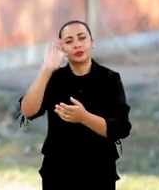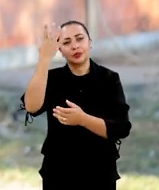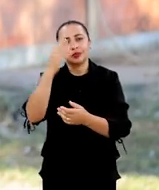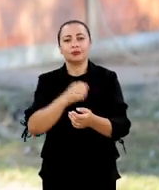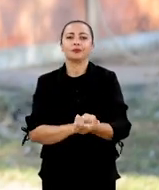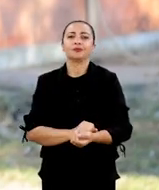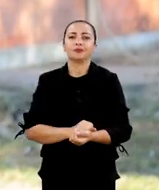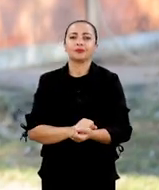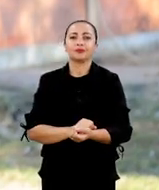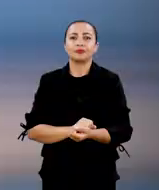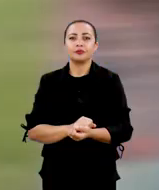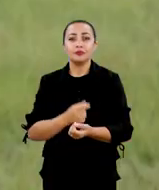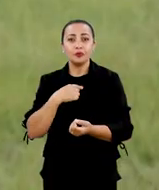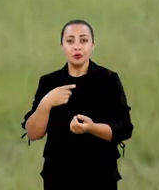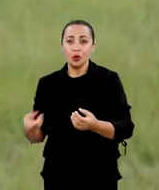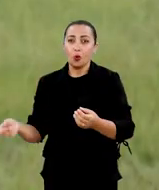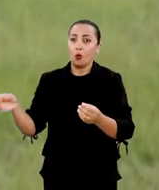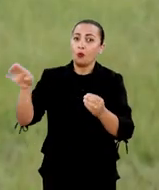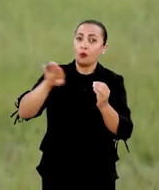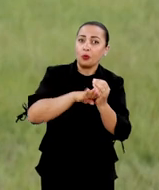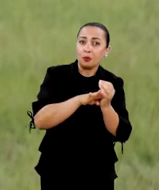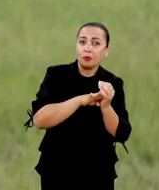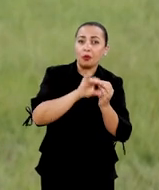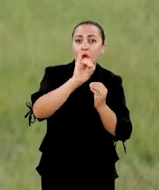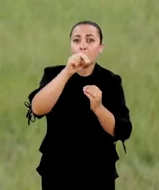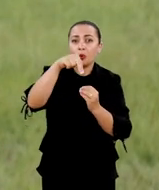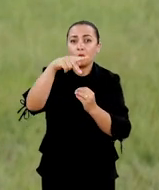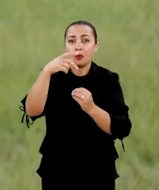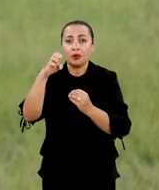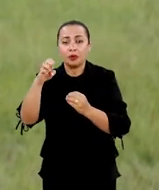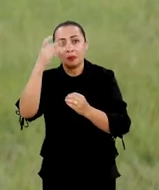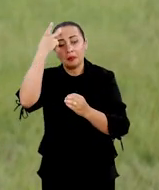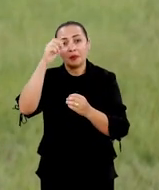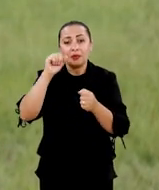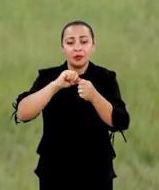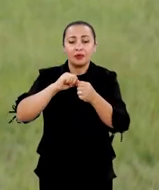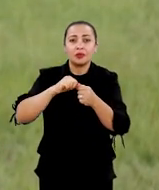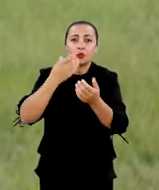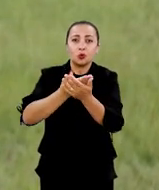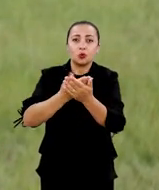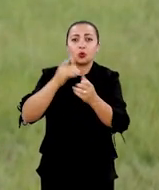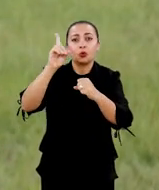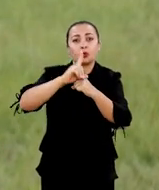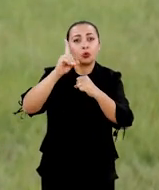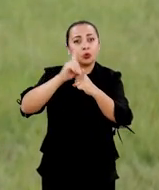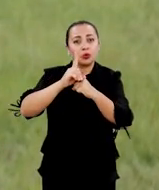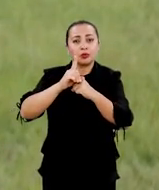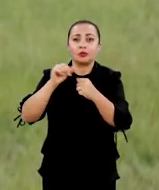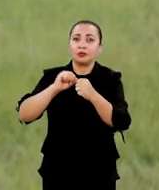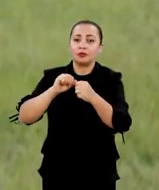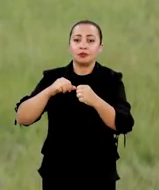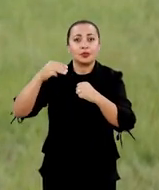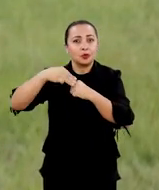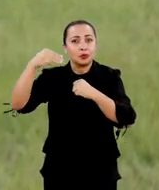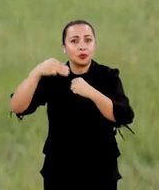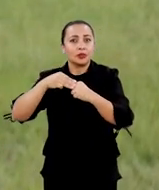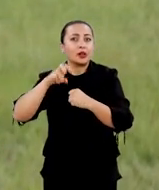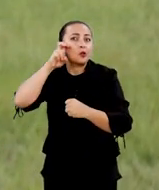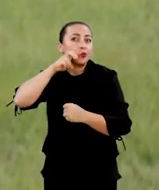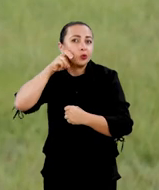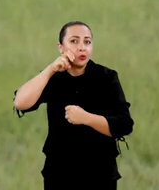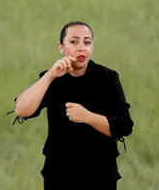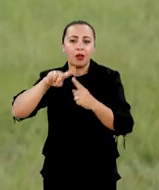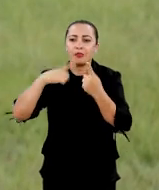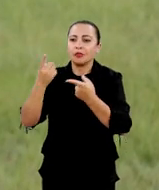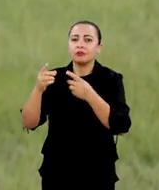estudar esse fenômeno. Eu cheguei no INPE para fazer meu doutorado. Eu fiz o mestrado em Natal, trabalhando também